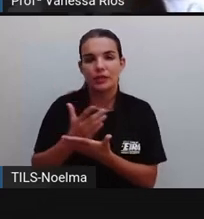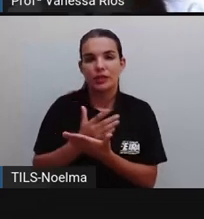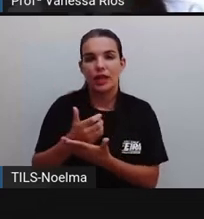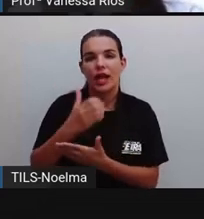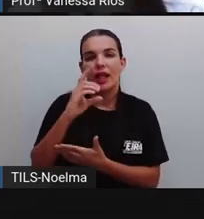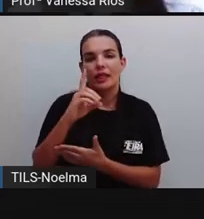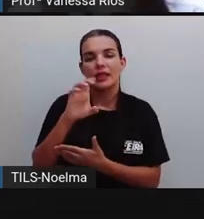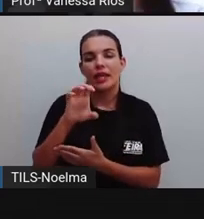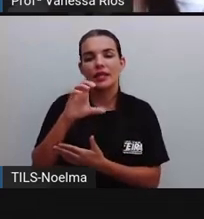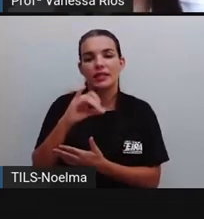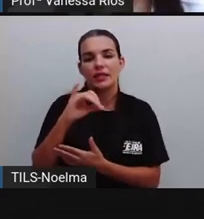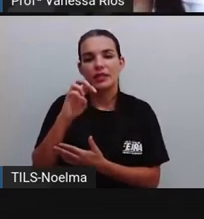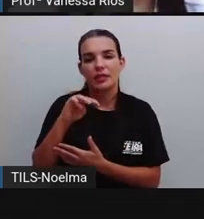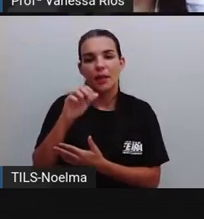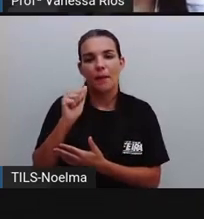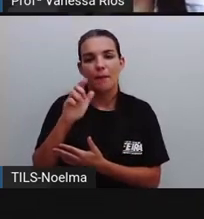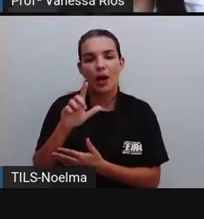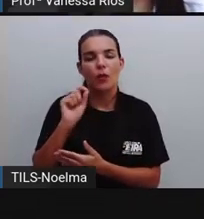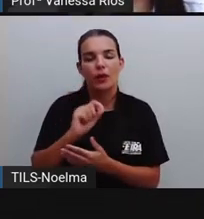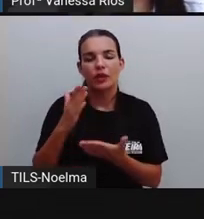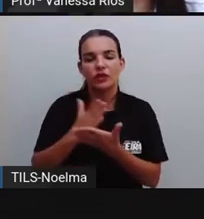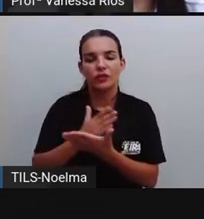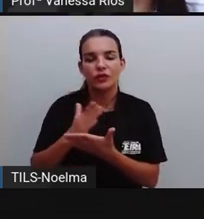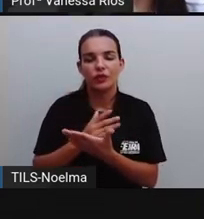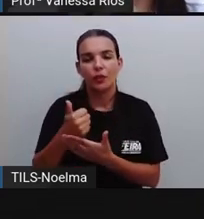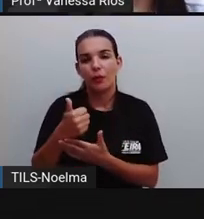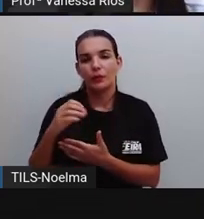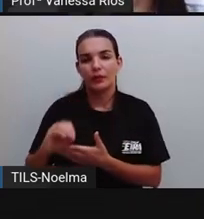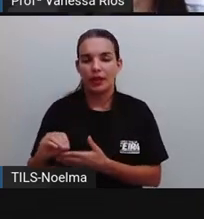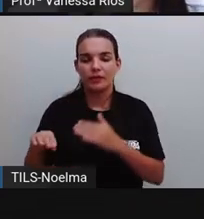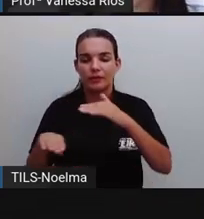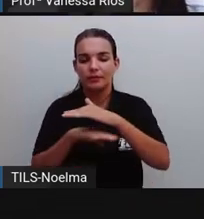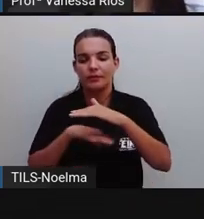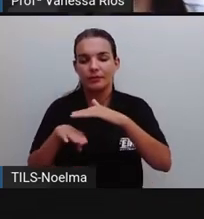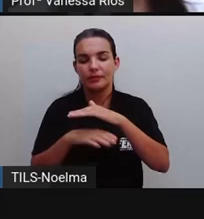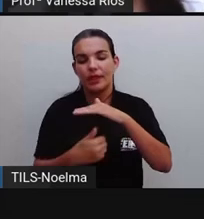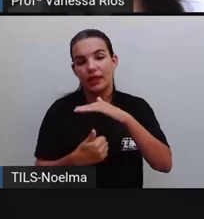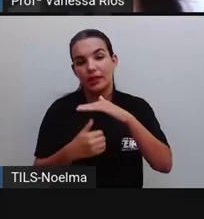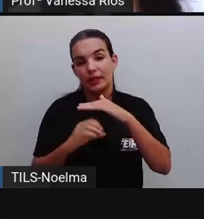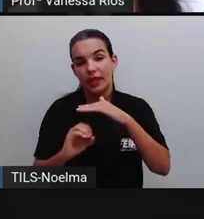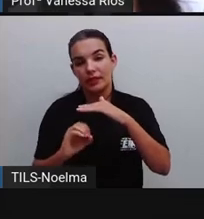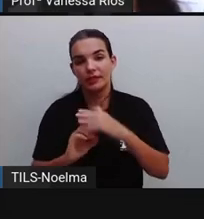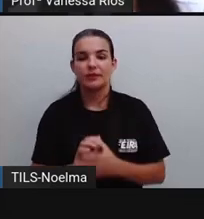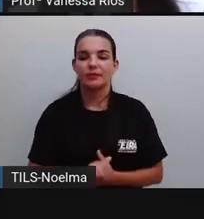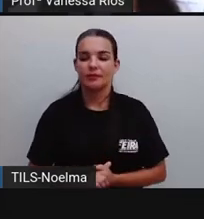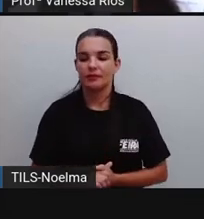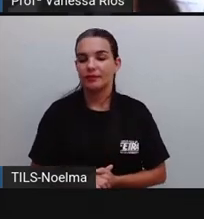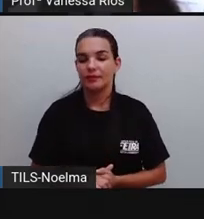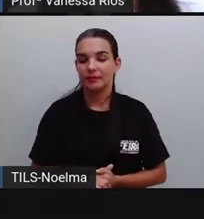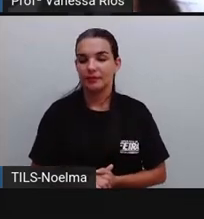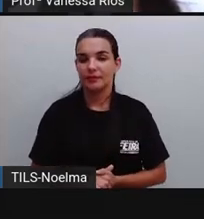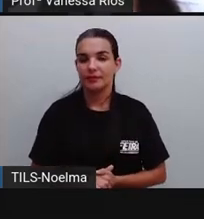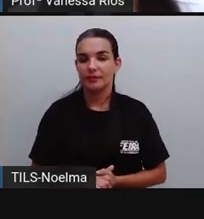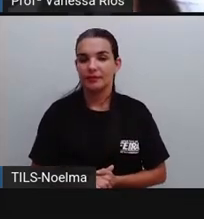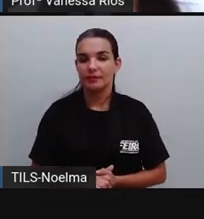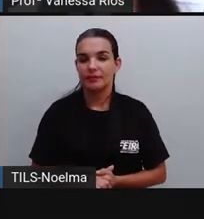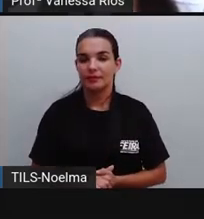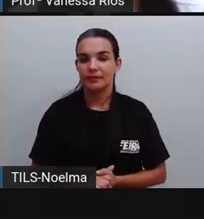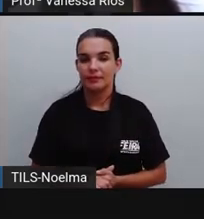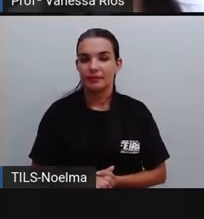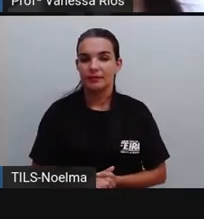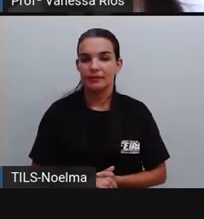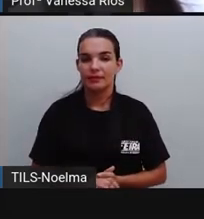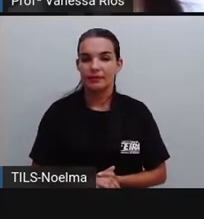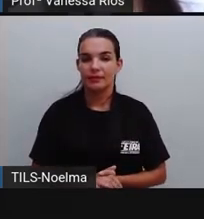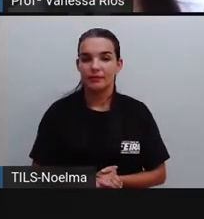decimal. Então, a parte inteira representa os valores em reais e a parte decimal